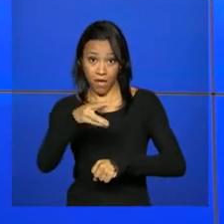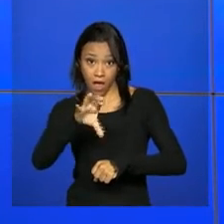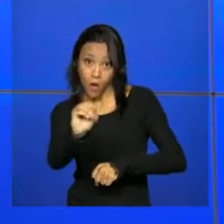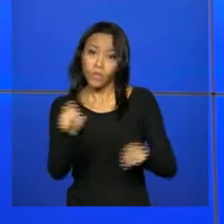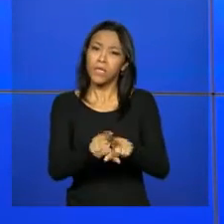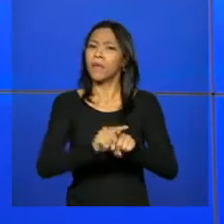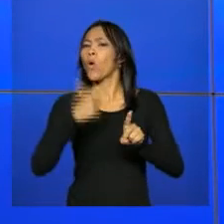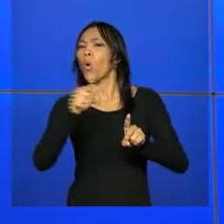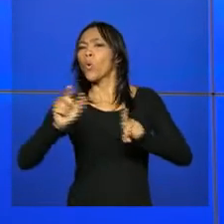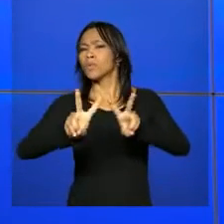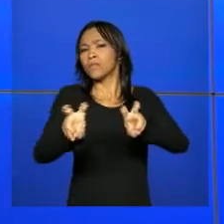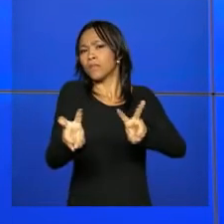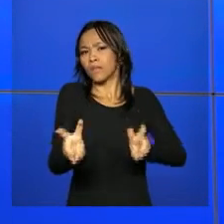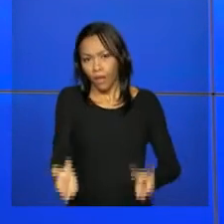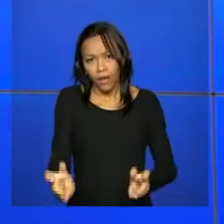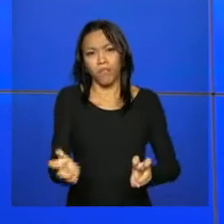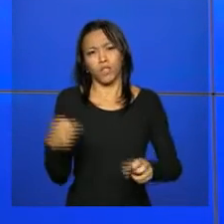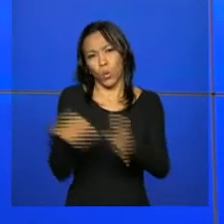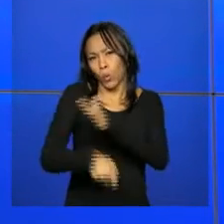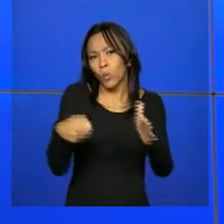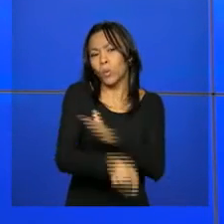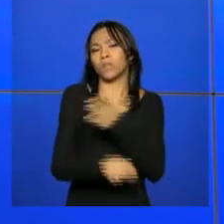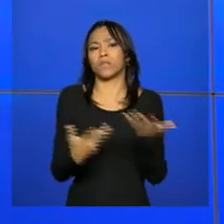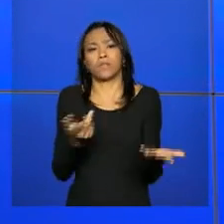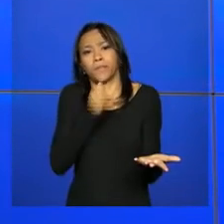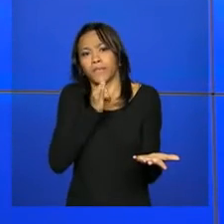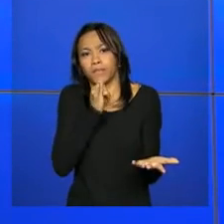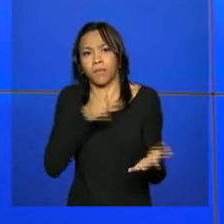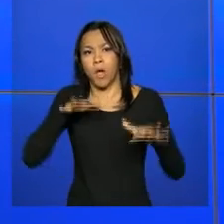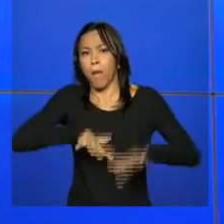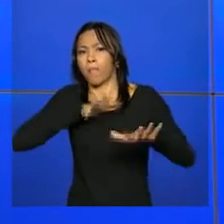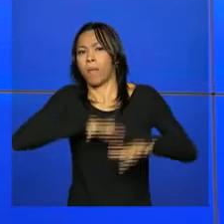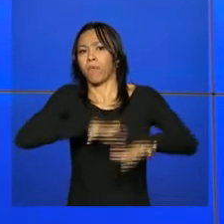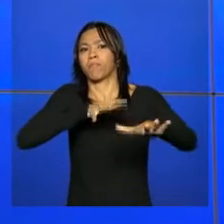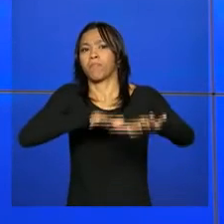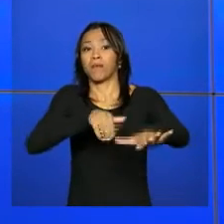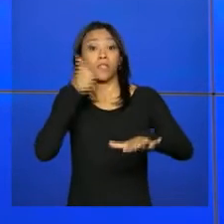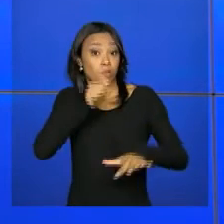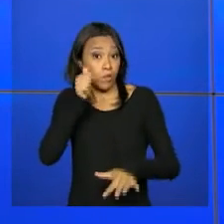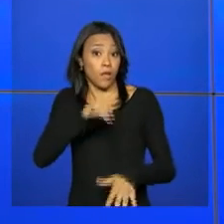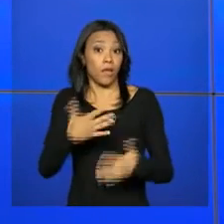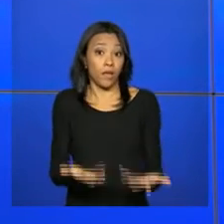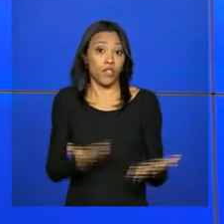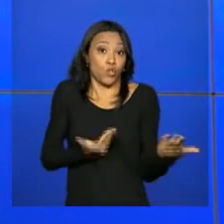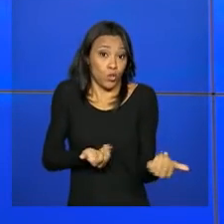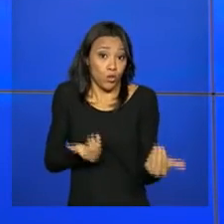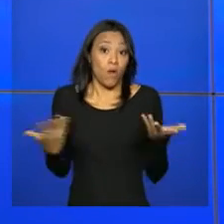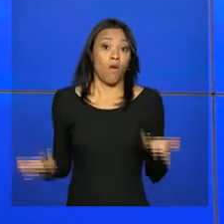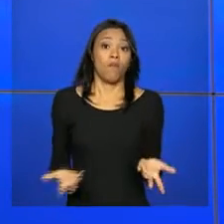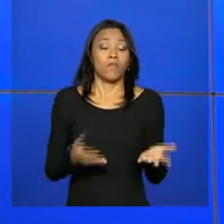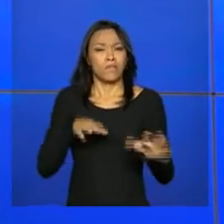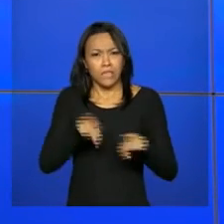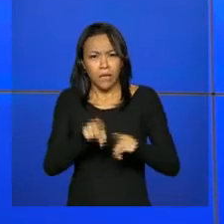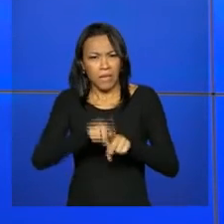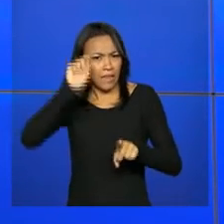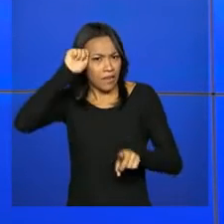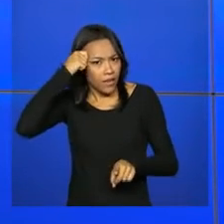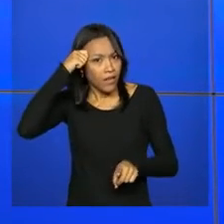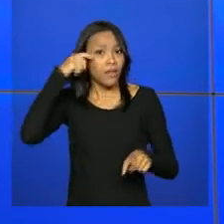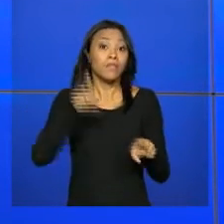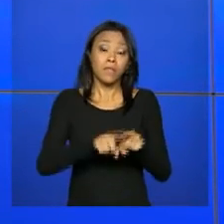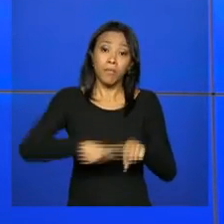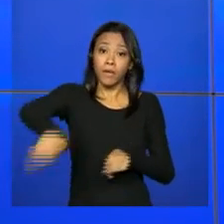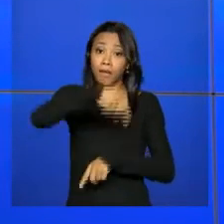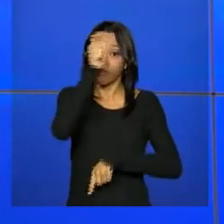assuntos relacionados às lutas populares, como as mobilizações dos movimentos de mulheres, de juventude, da população negra